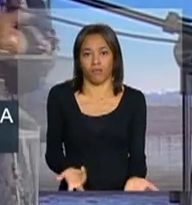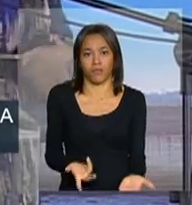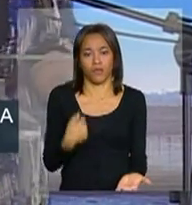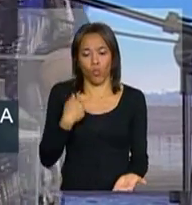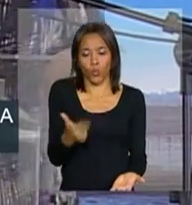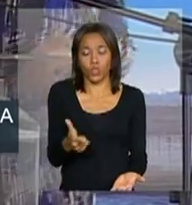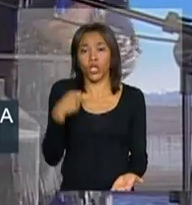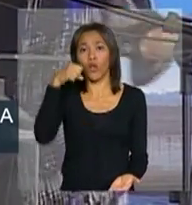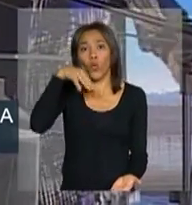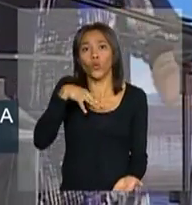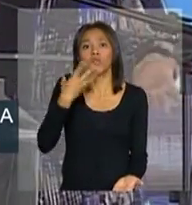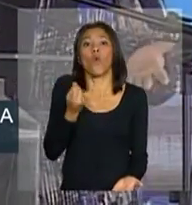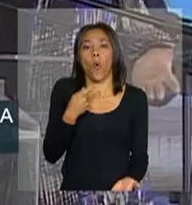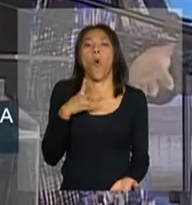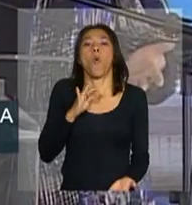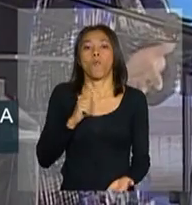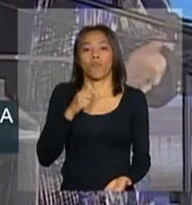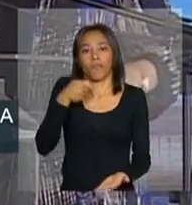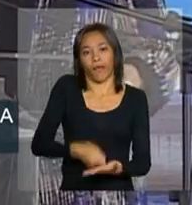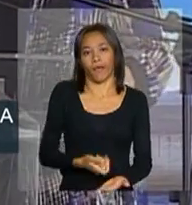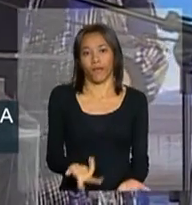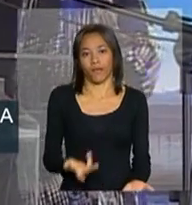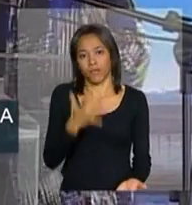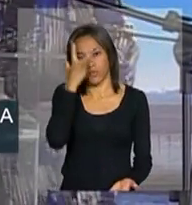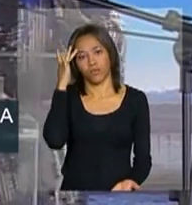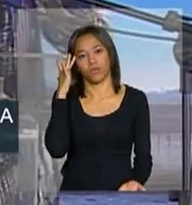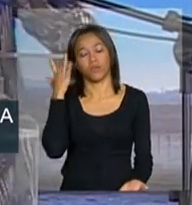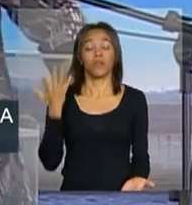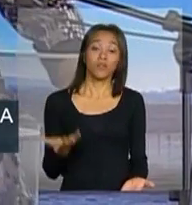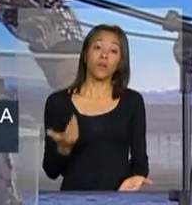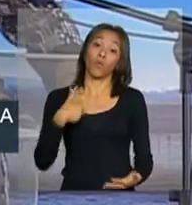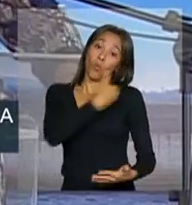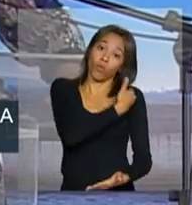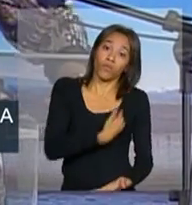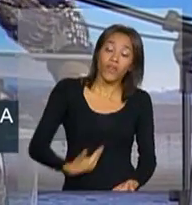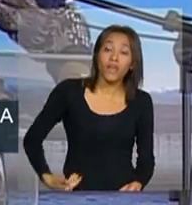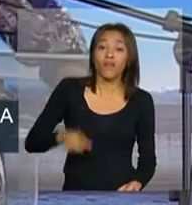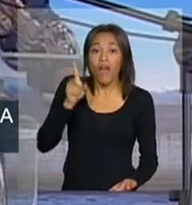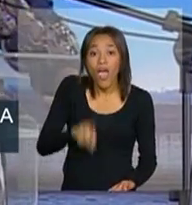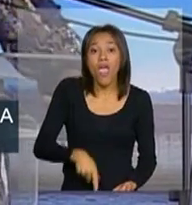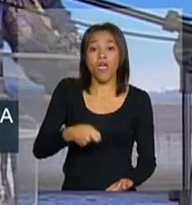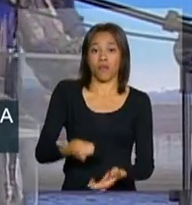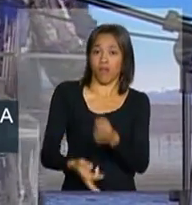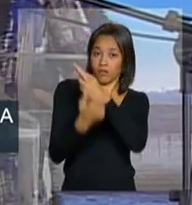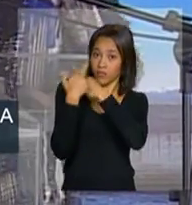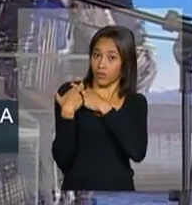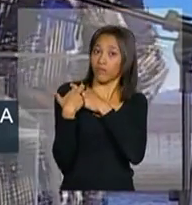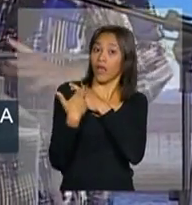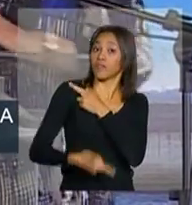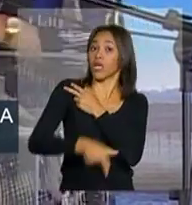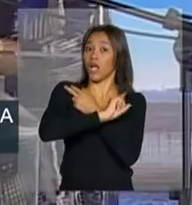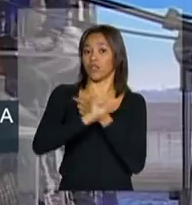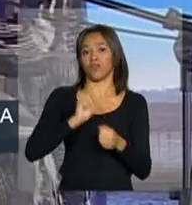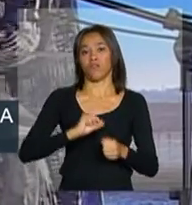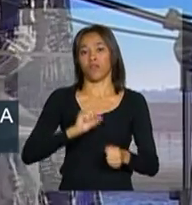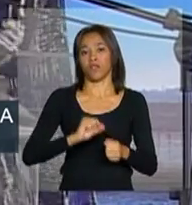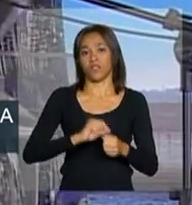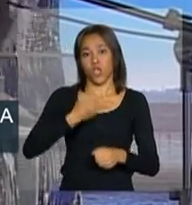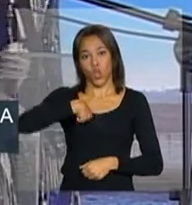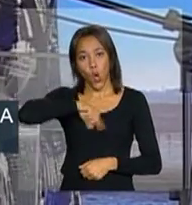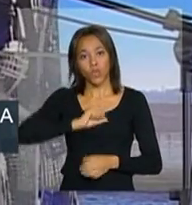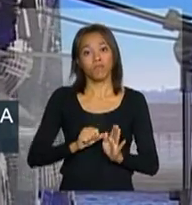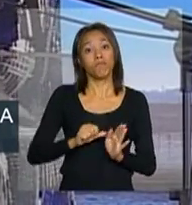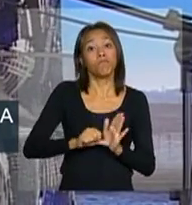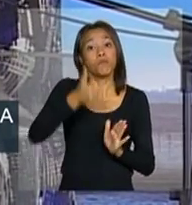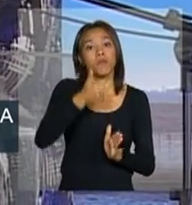Ela não tinha nem luz, como é que ela ia pagar pela luz? Então, o governo é obrigado a fazer isso antes. Nós pagamos